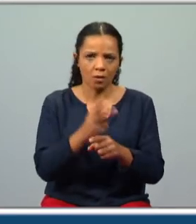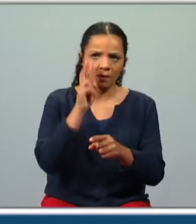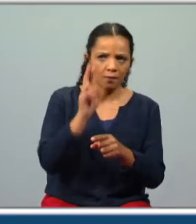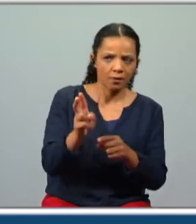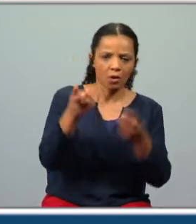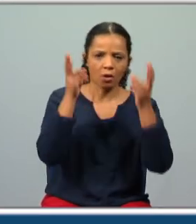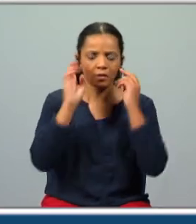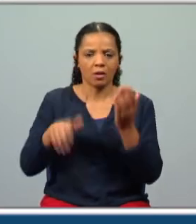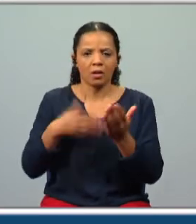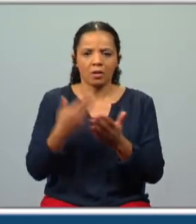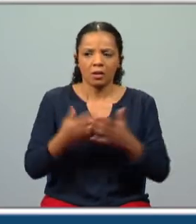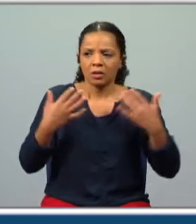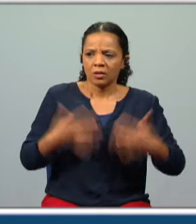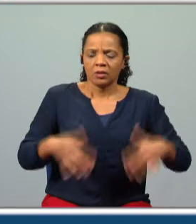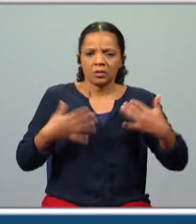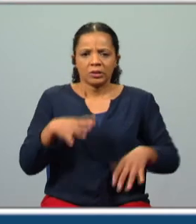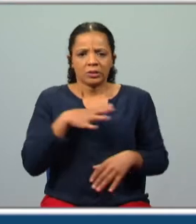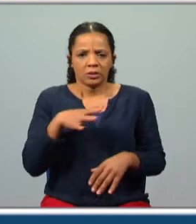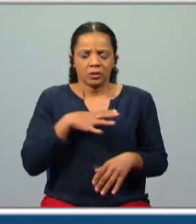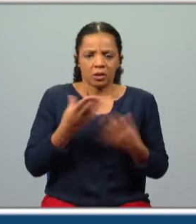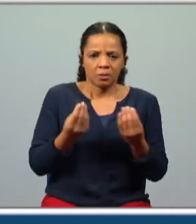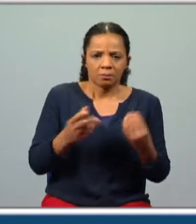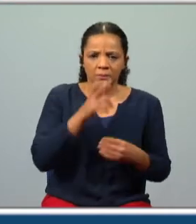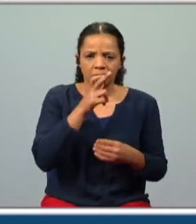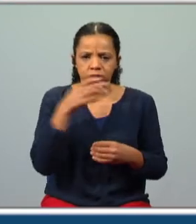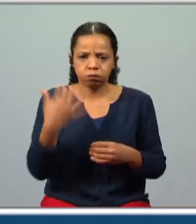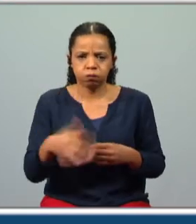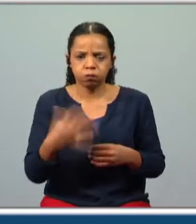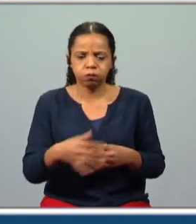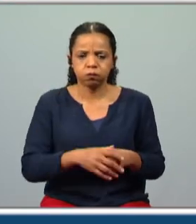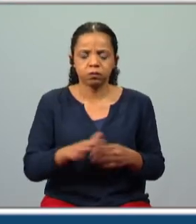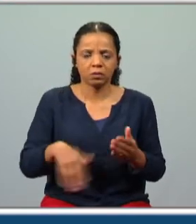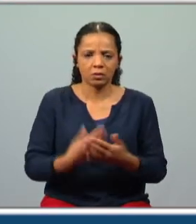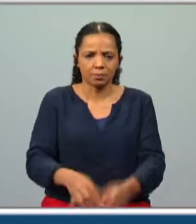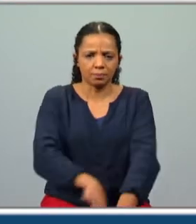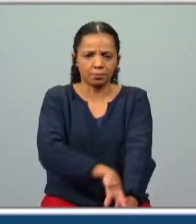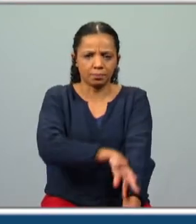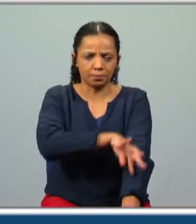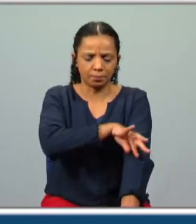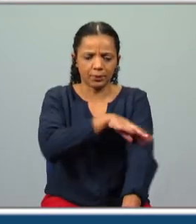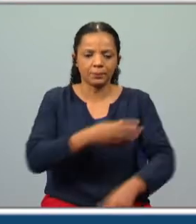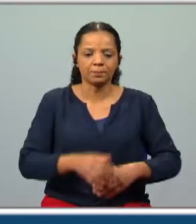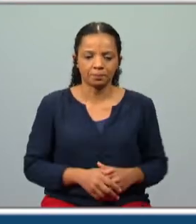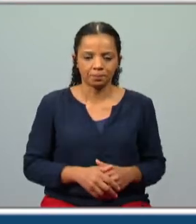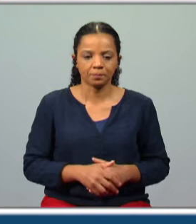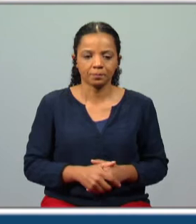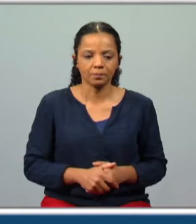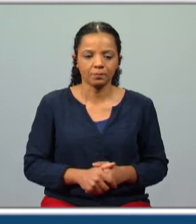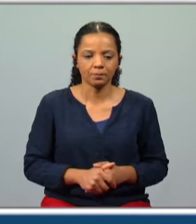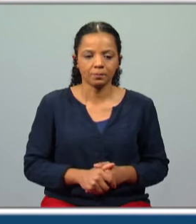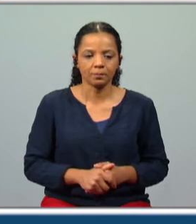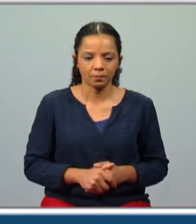que provocavam esta reação física, este terror que os fazia arrepiar. Portanto, ver e ouvir este gigante aterroriza